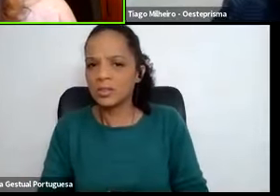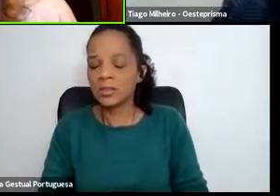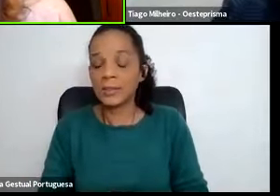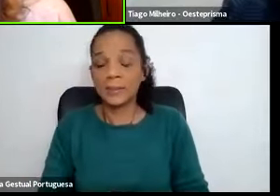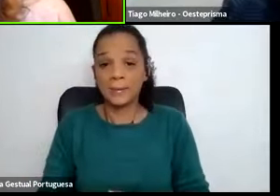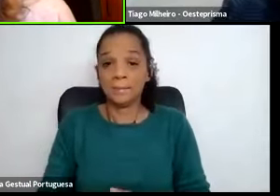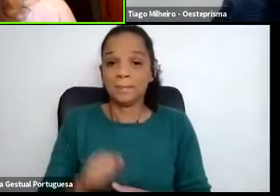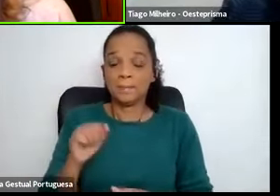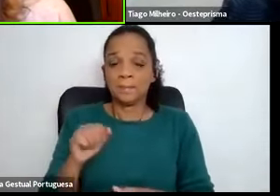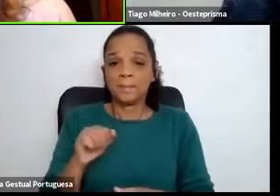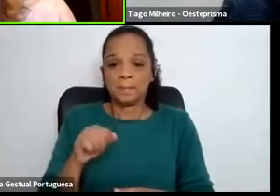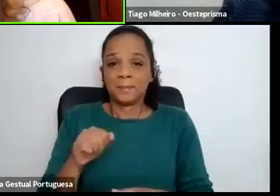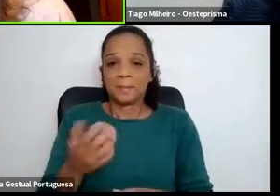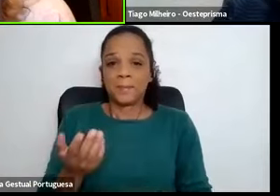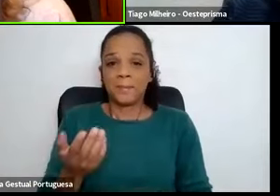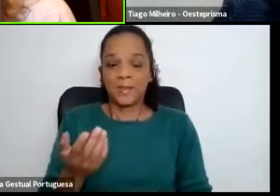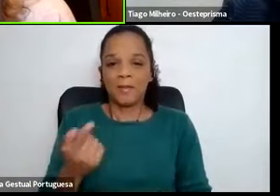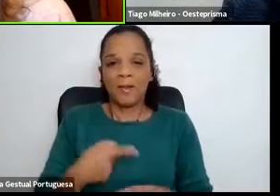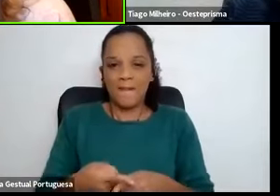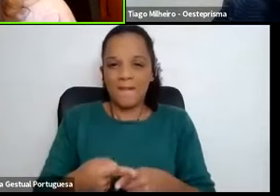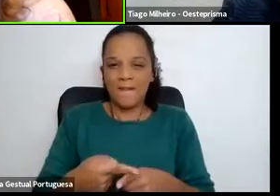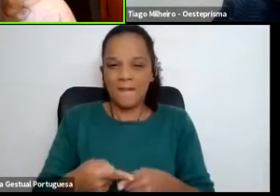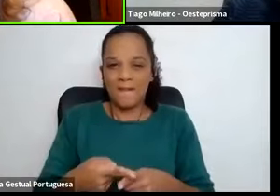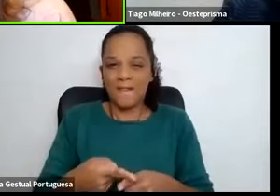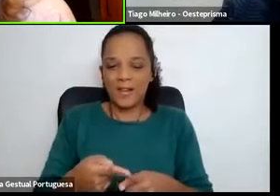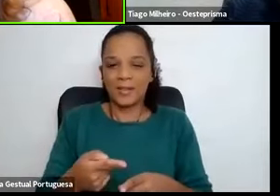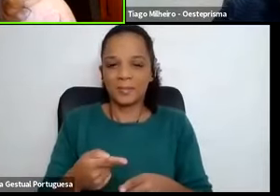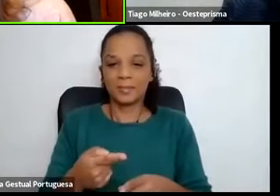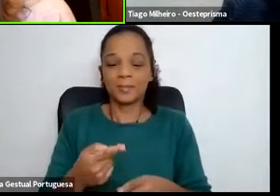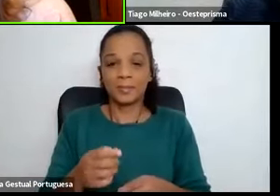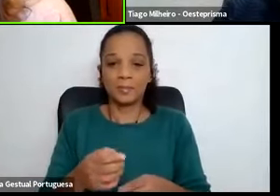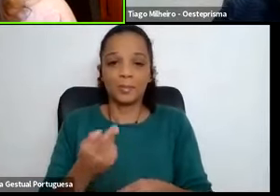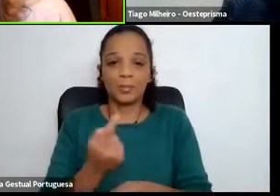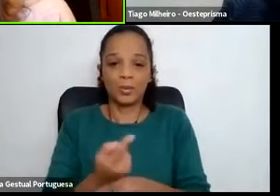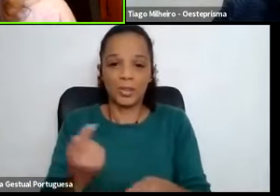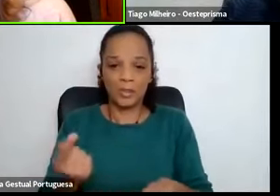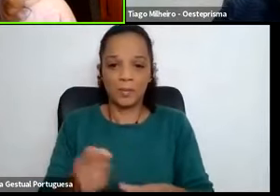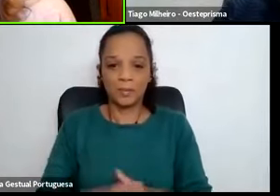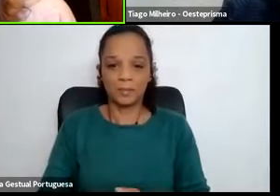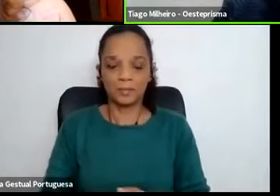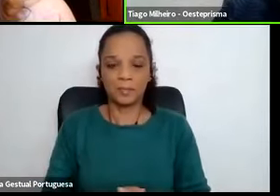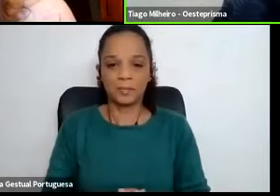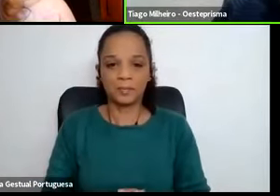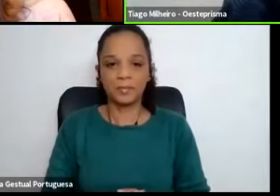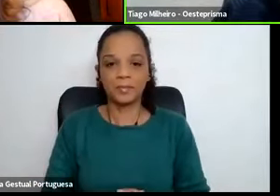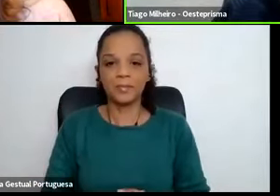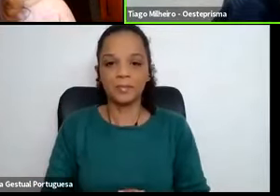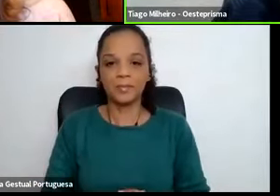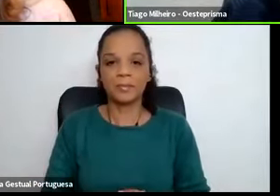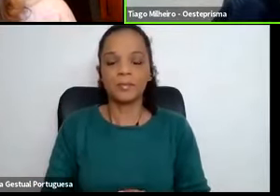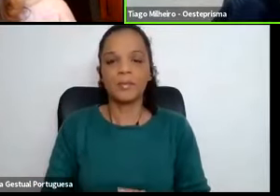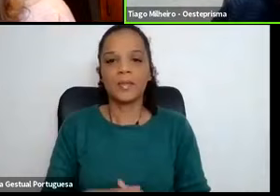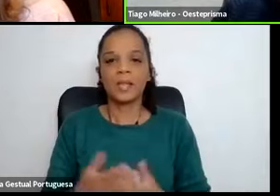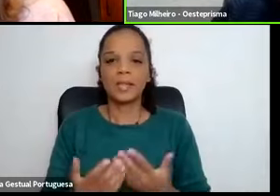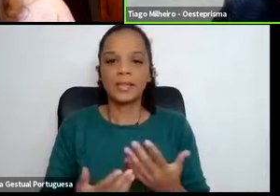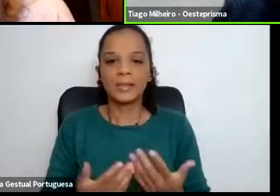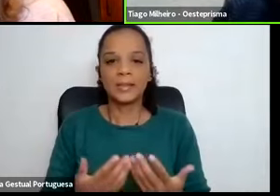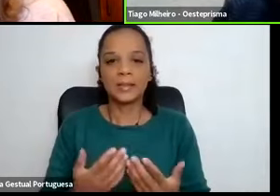Foi, foi muito, foi interessante, da mesma forma, lá está, quando sempre um bocadinho de